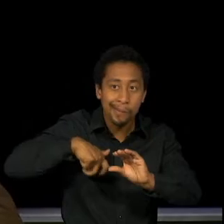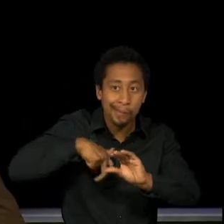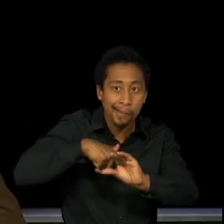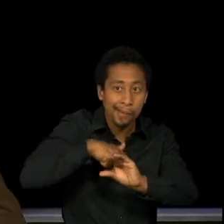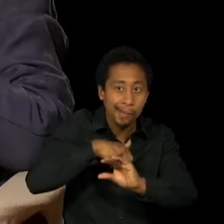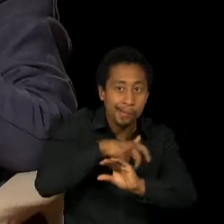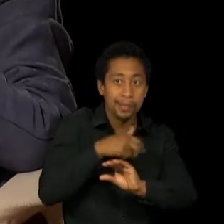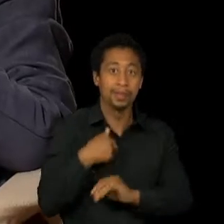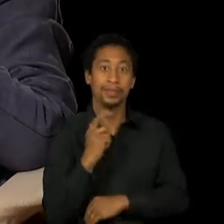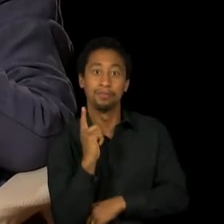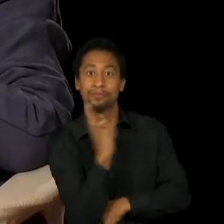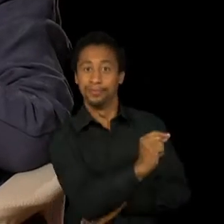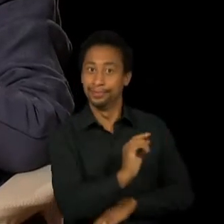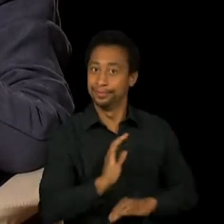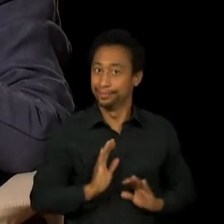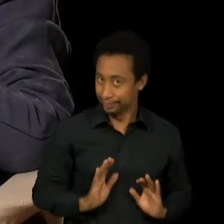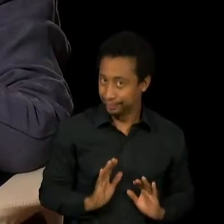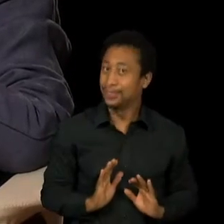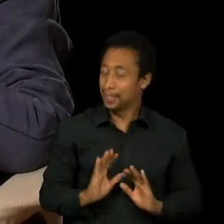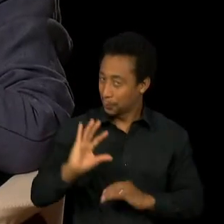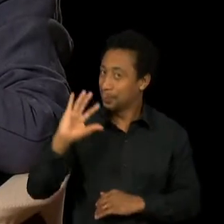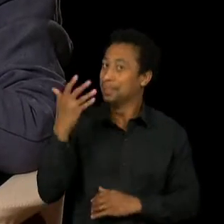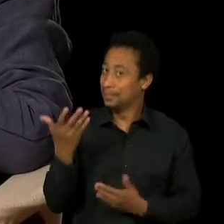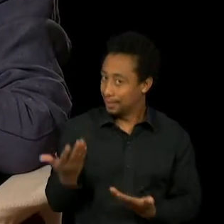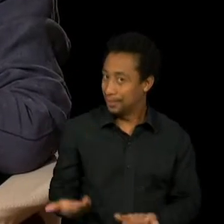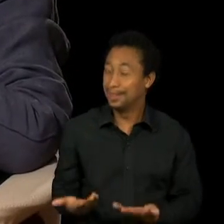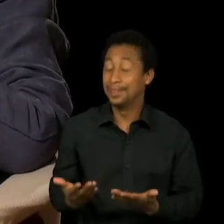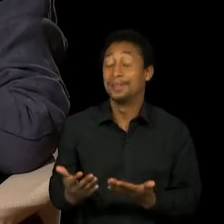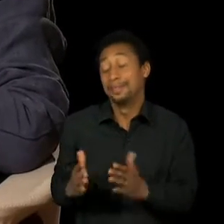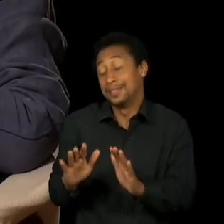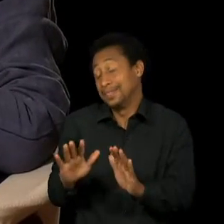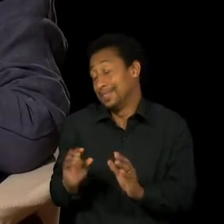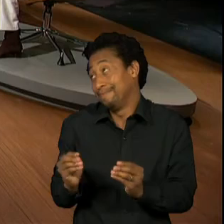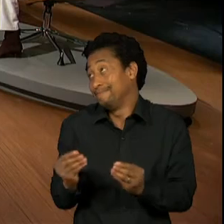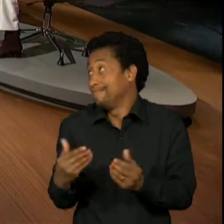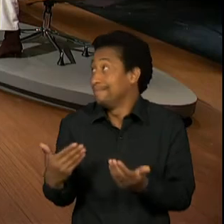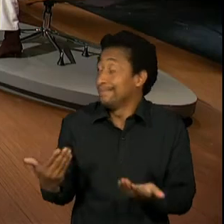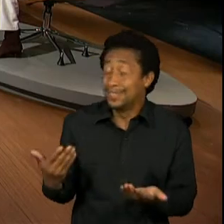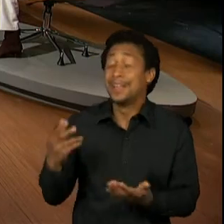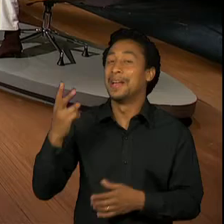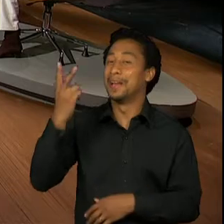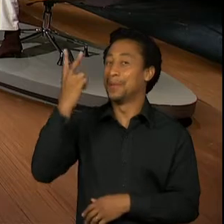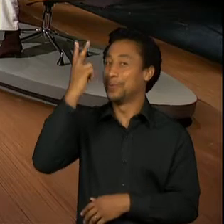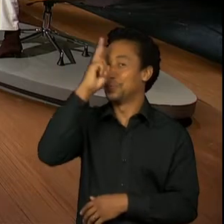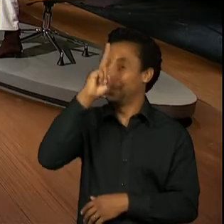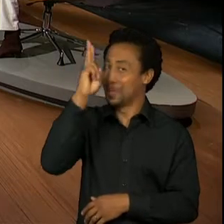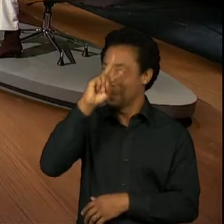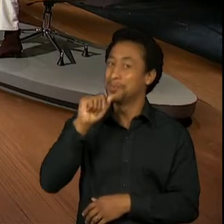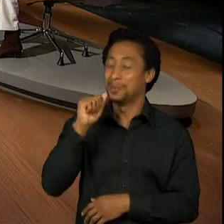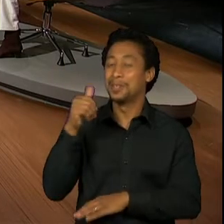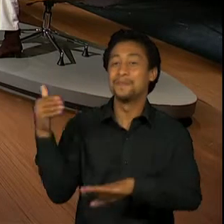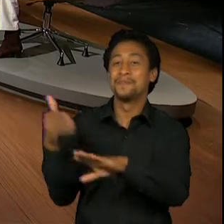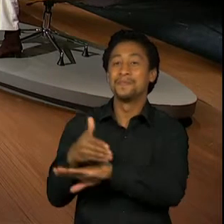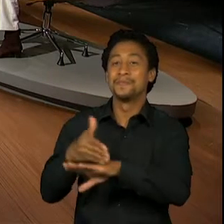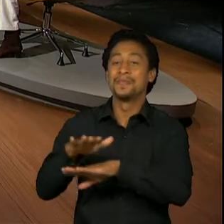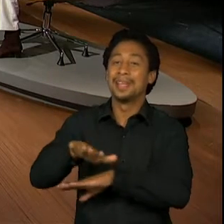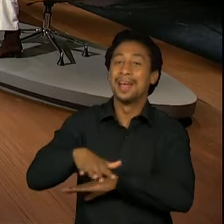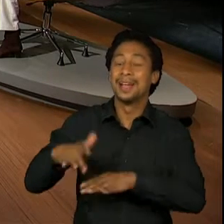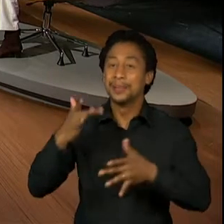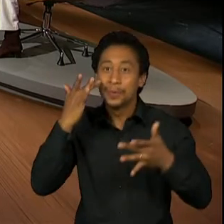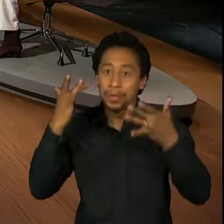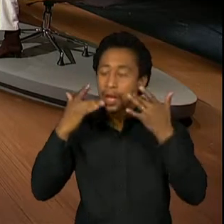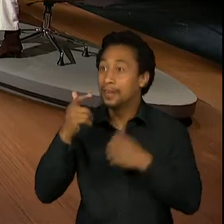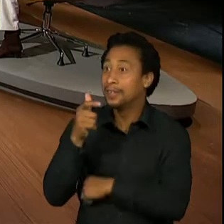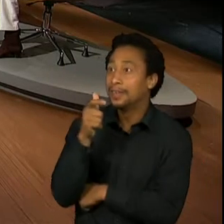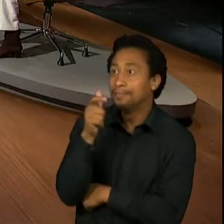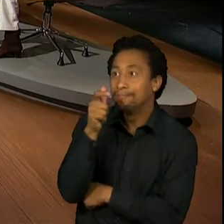Aí minha mãe, claro, ficou super preocupada. Mas aí eu lembro muito de alguns espetáculos que foram muito marcantes, que